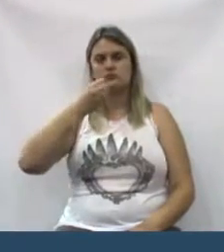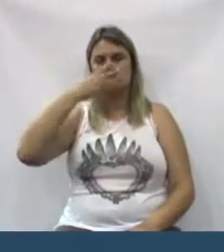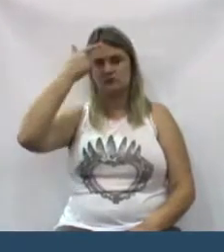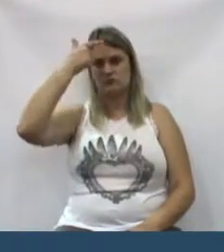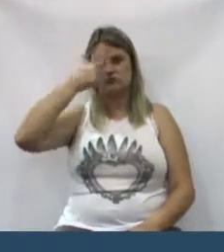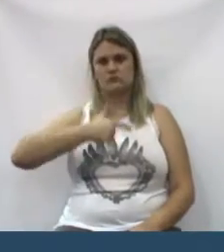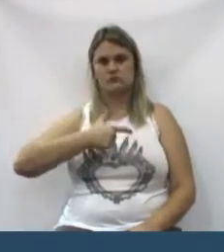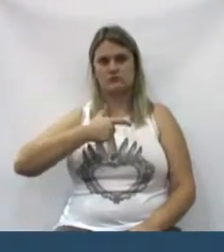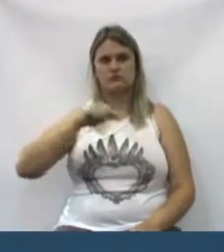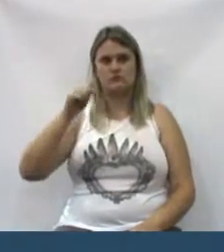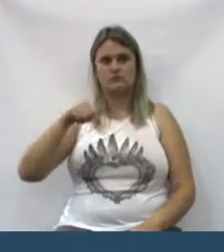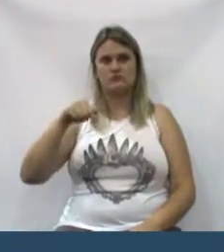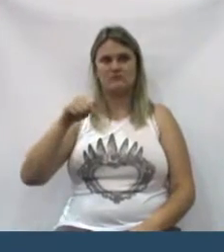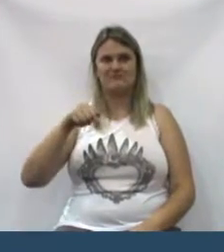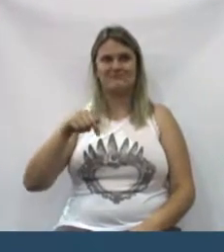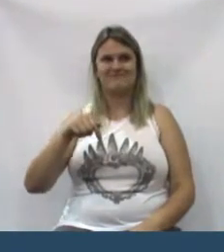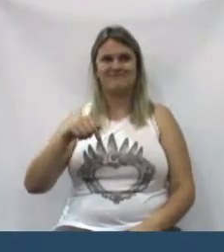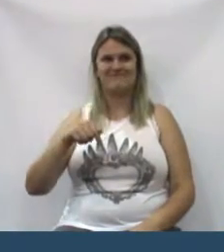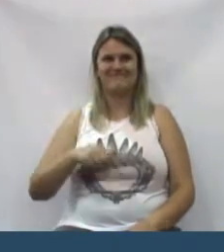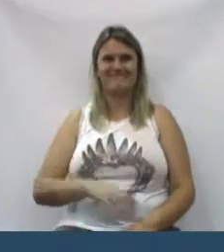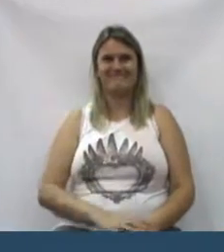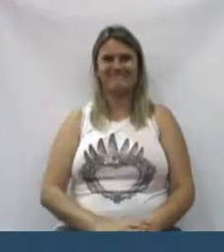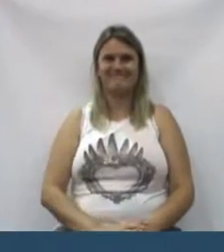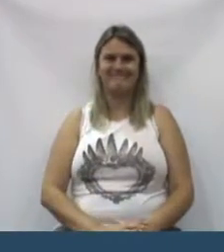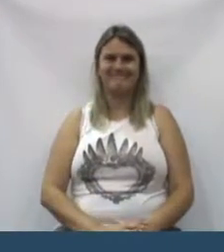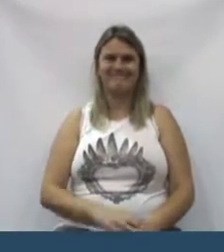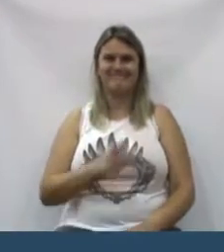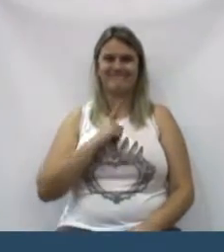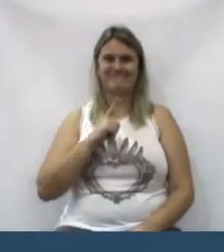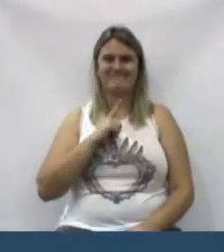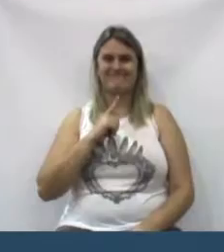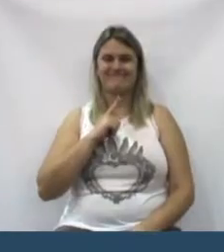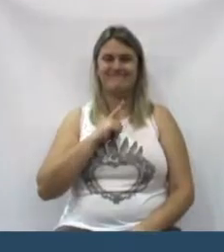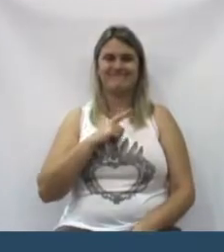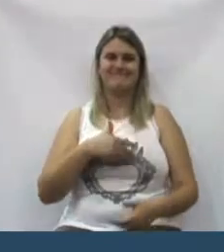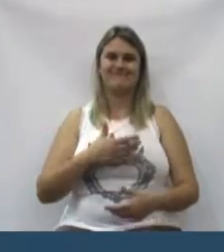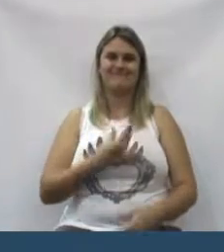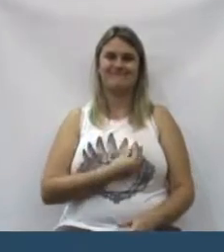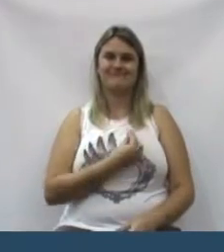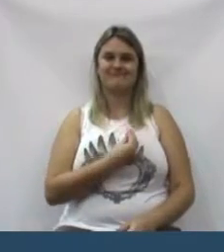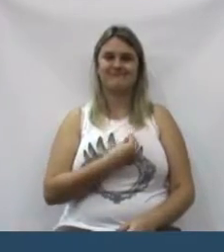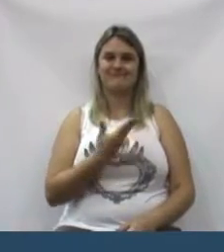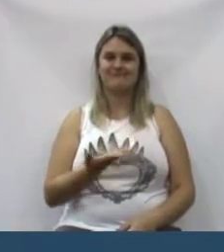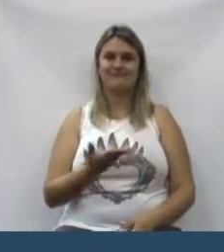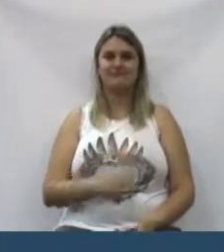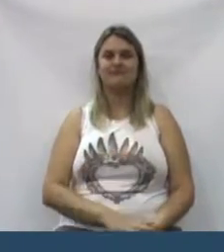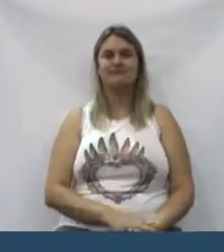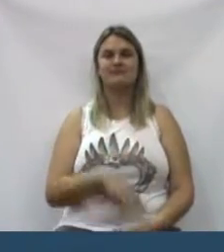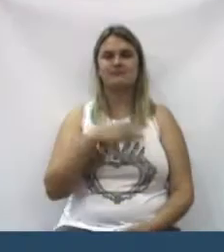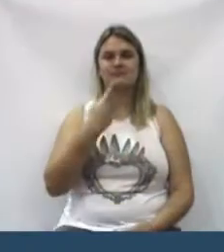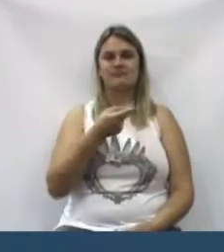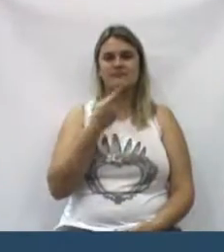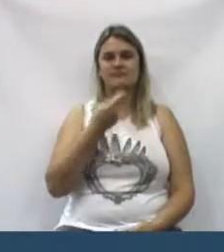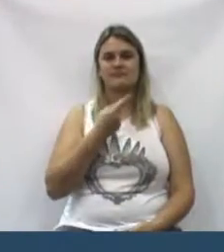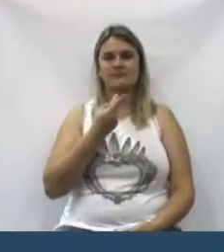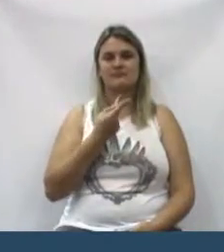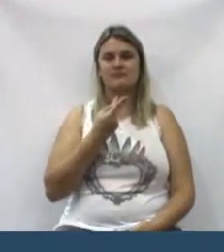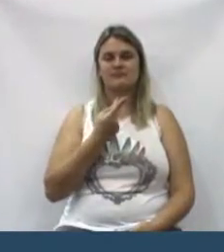exemplar aqui da nossa região, que nos dá honra hoje de estar aqui e dizer,